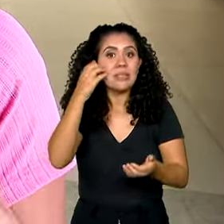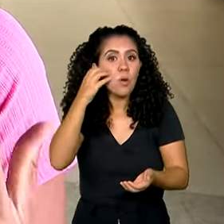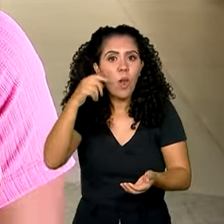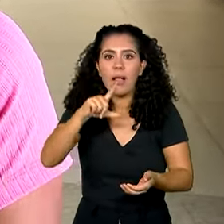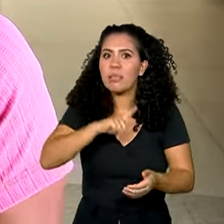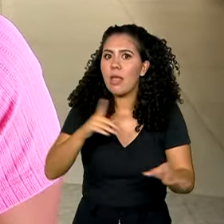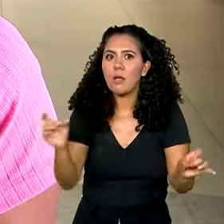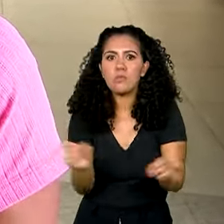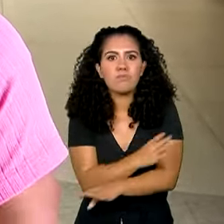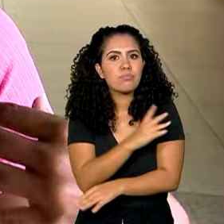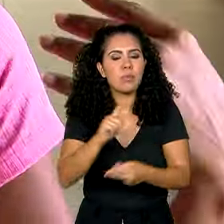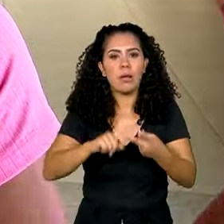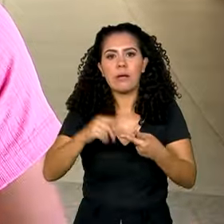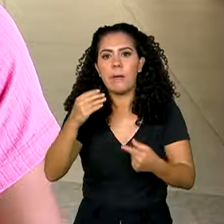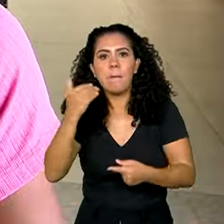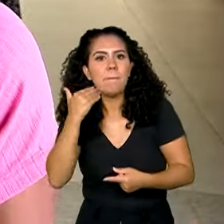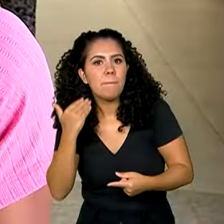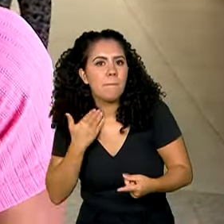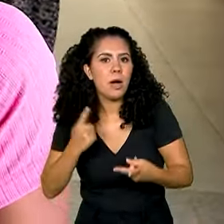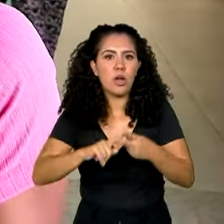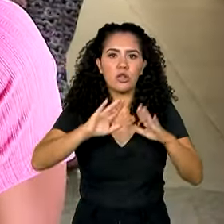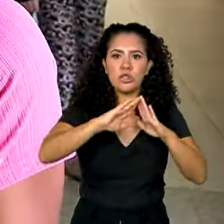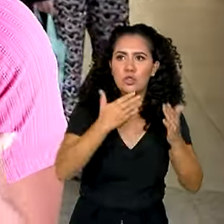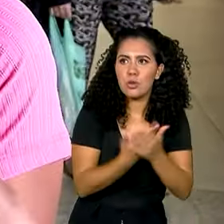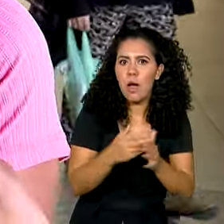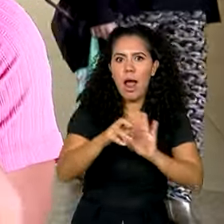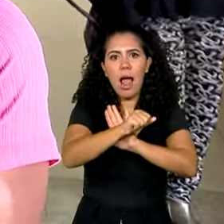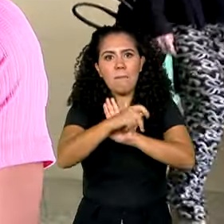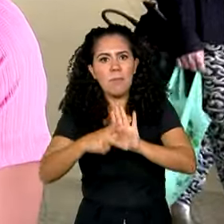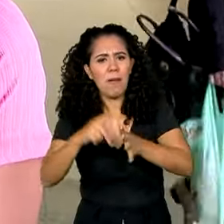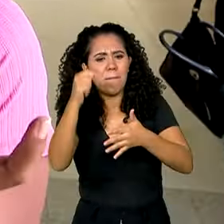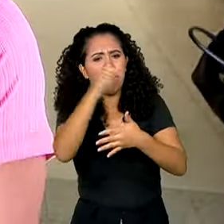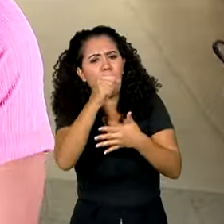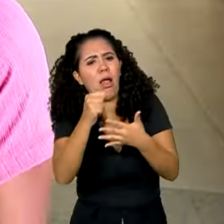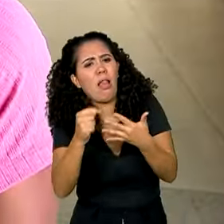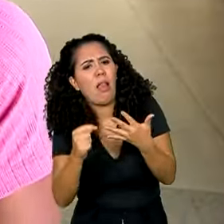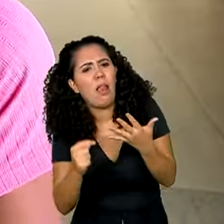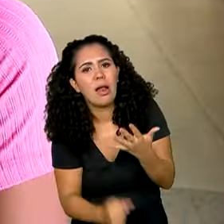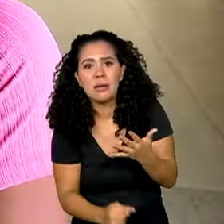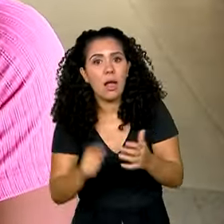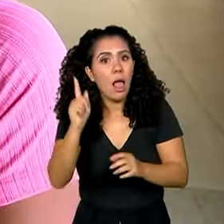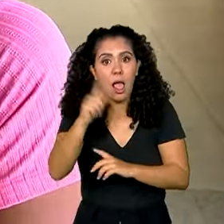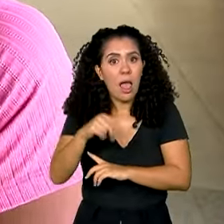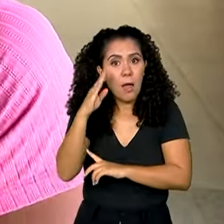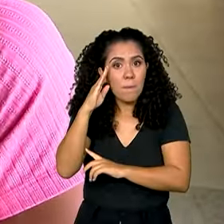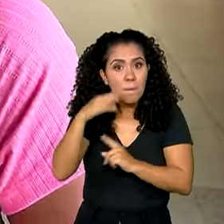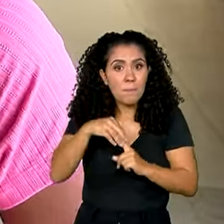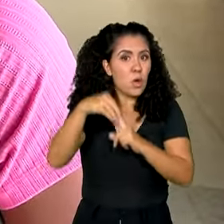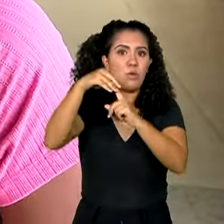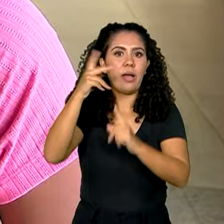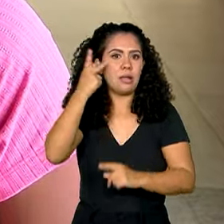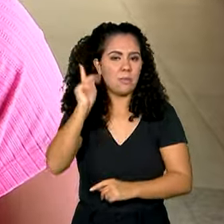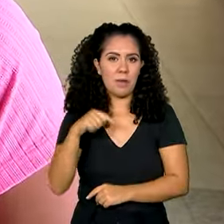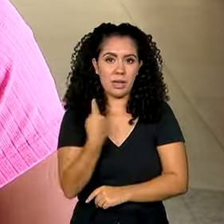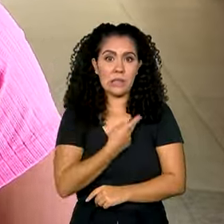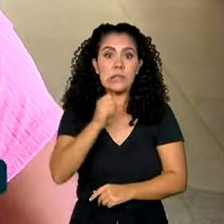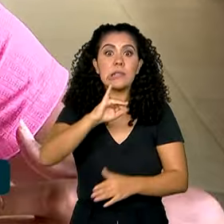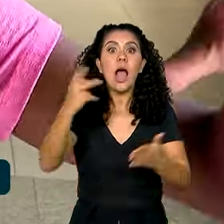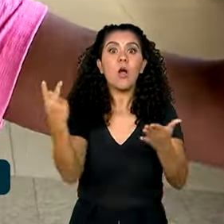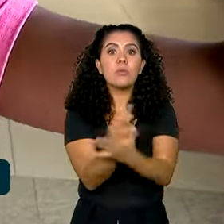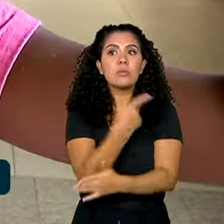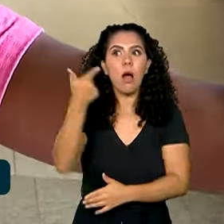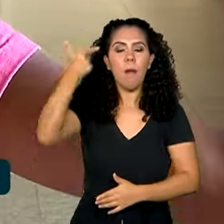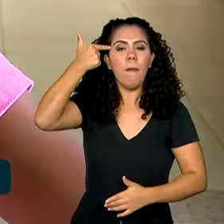carteira, editor, coisa de escolar, é como se fosse uma prioridade nossa, entendeu? Se a gente for roubada hoje,